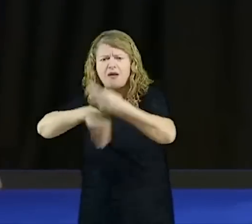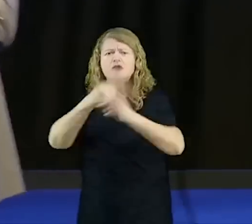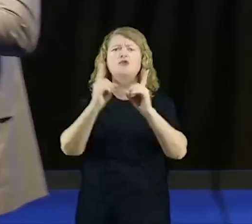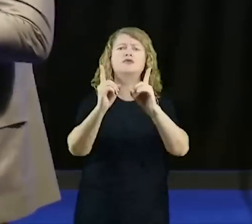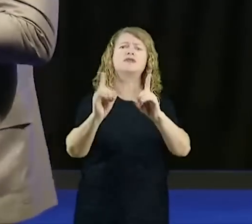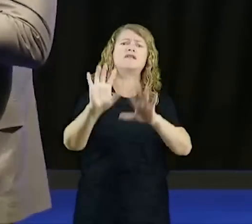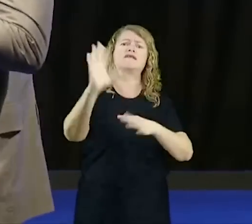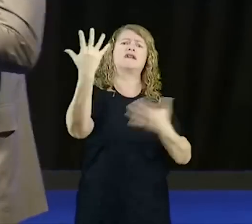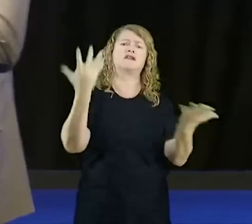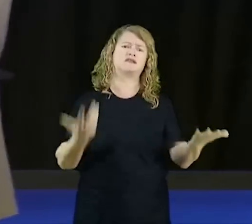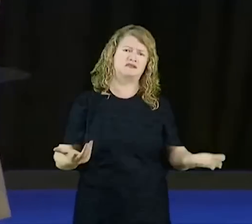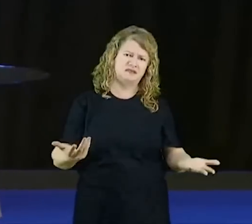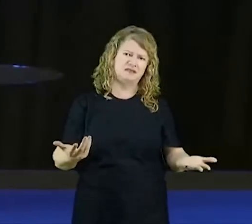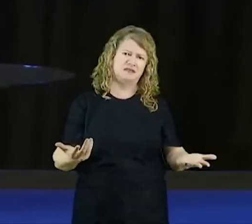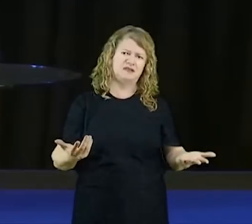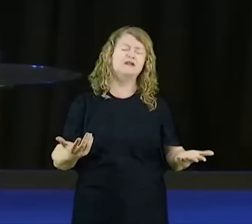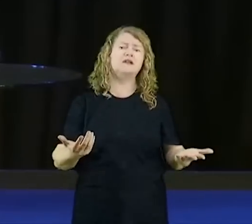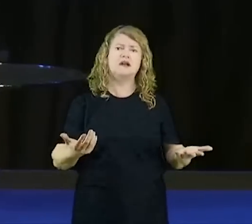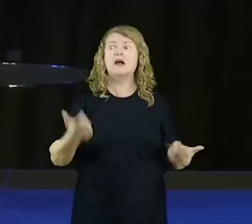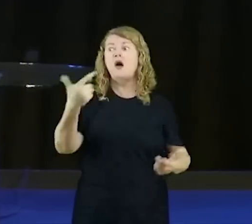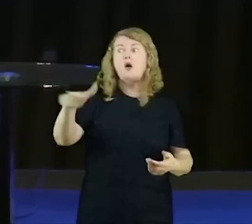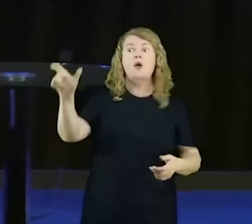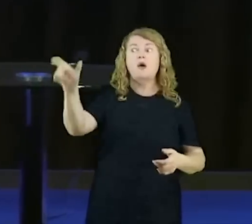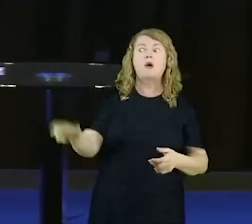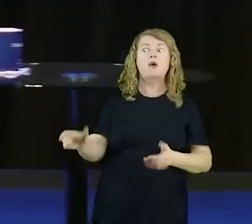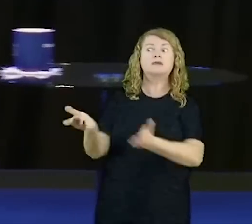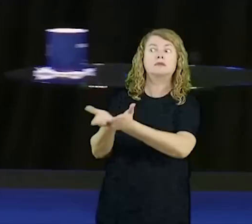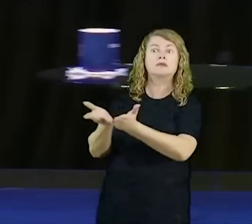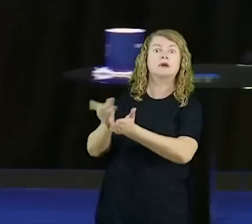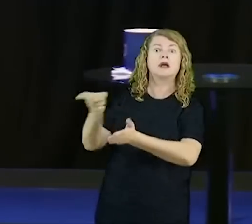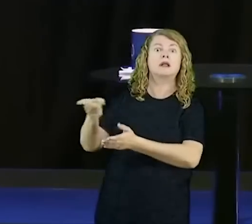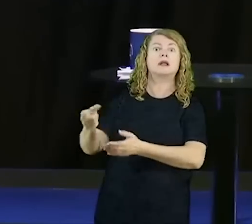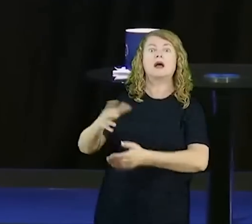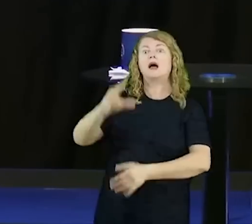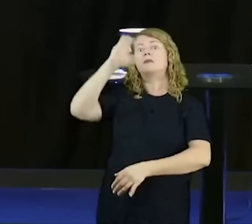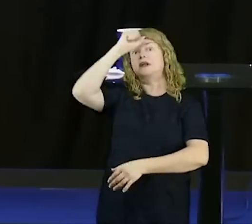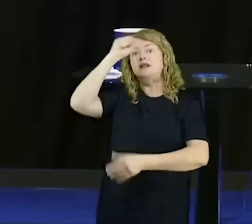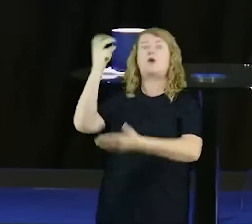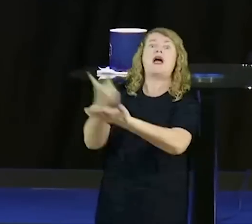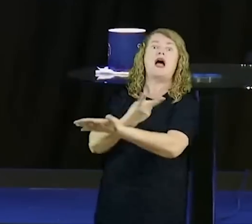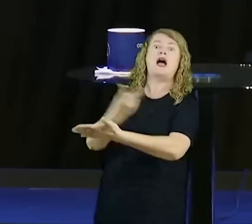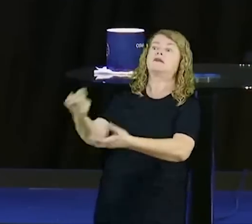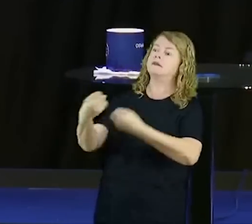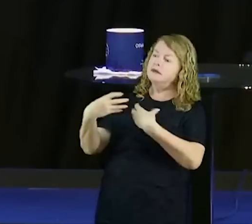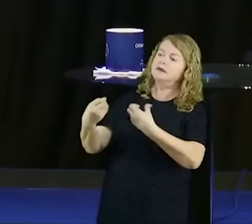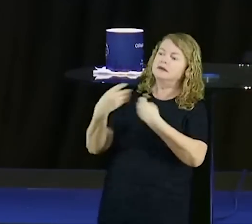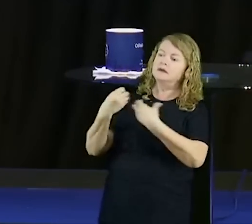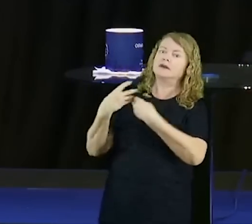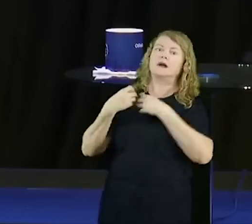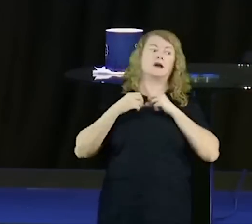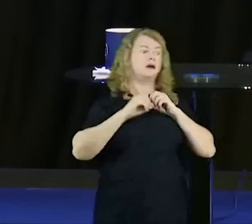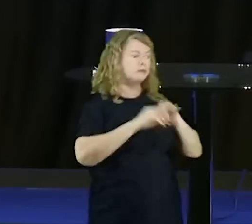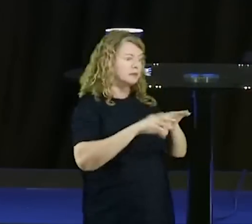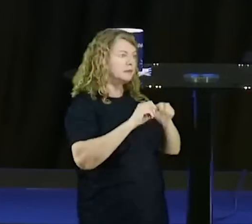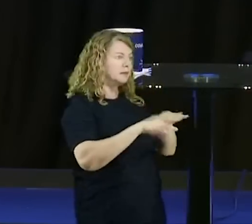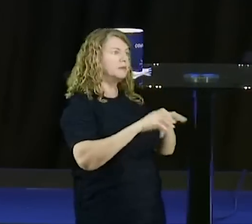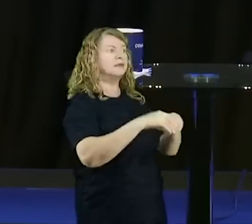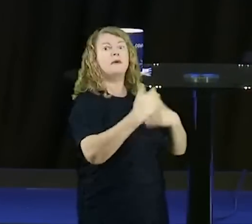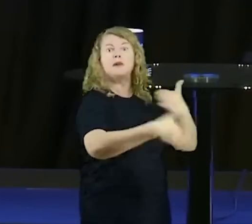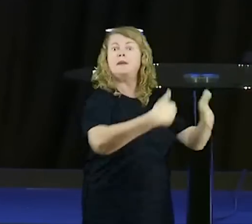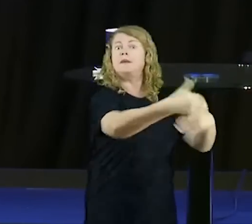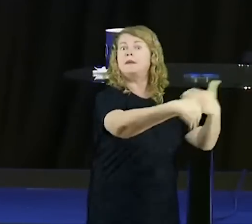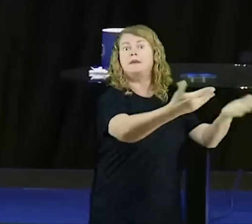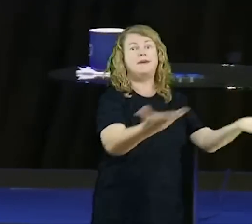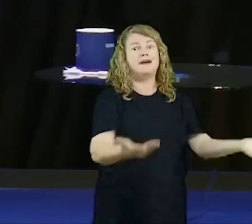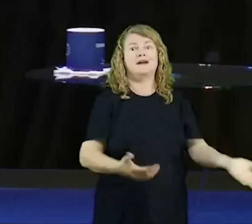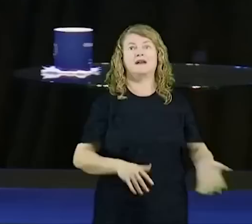porque foi outro evangélico que falou, que recebeu de outro ou de alguém, que é assinalado, que é tomado, não, ele é um pastor,